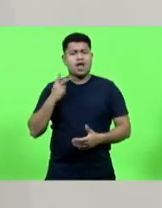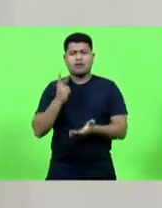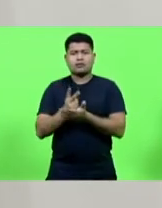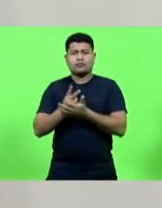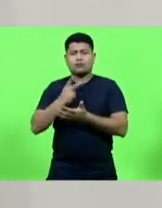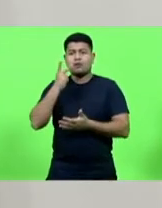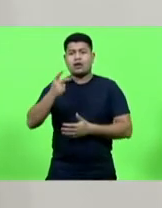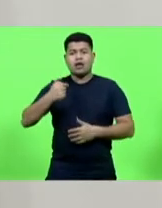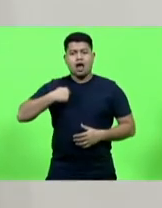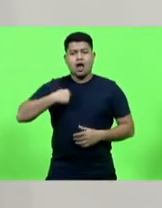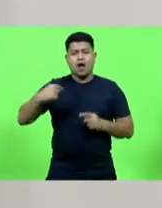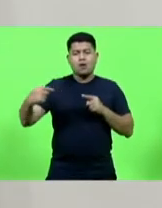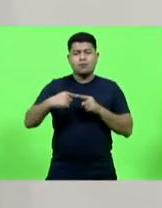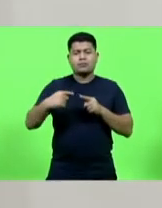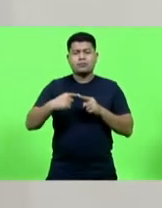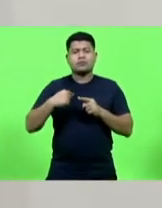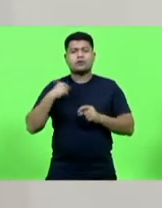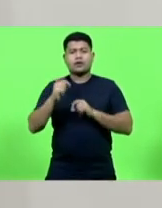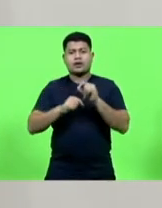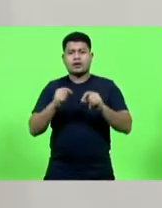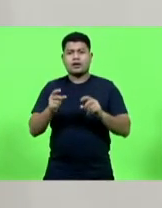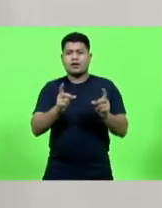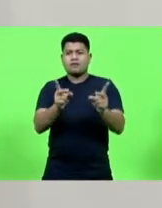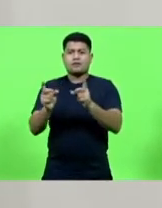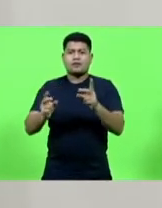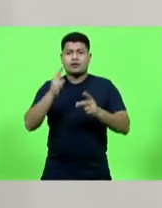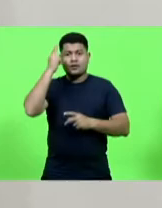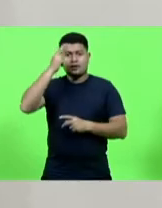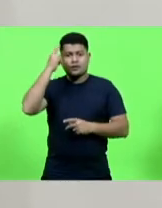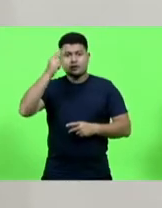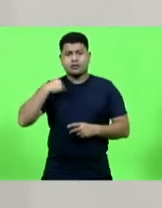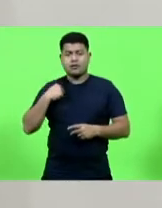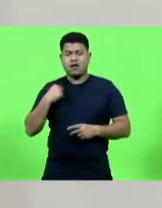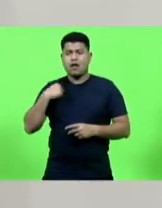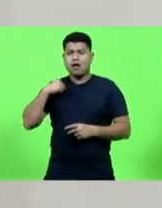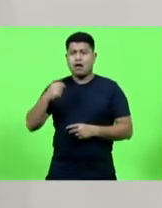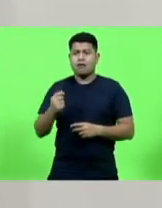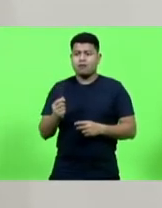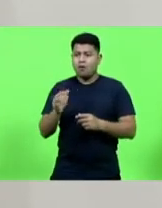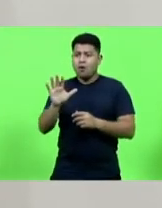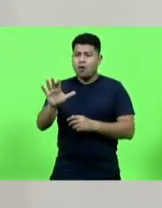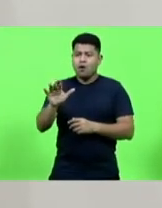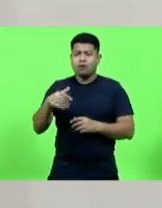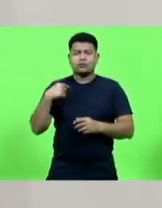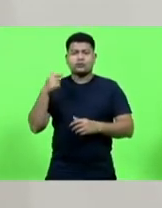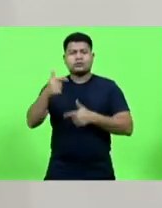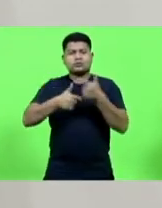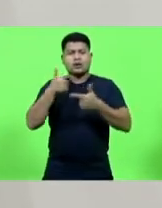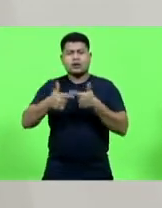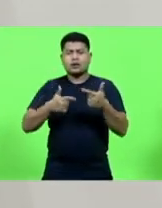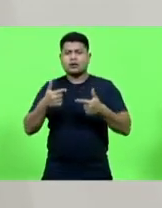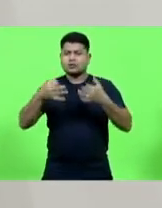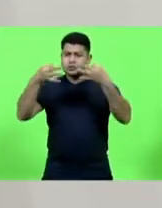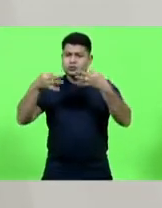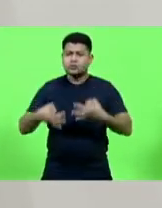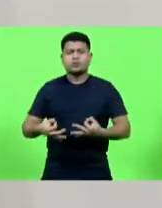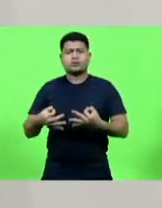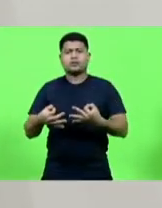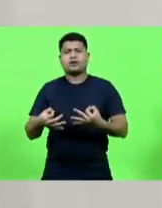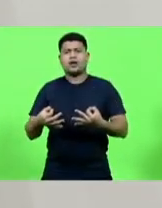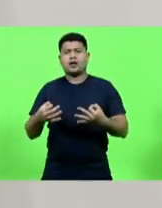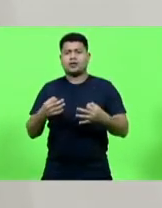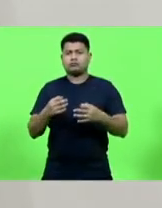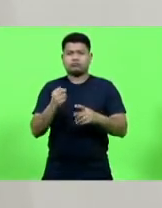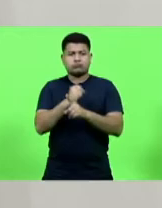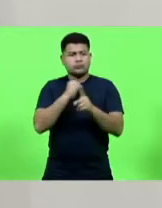eu vendo intangível, onde a pessoa não consegue enxergar, quando eu falo que eu vou trabalhar para uma sociedade mais justa, mais igualitária, ele não consegue